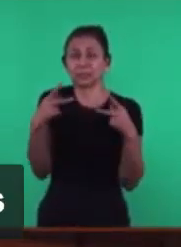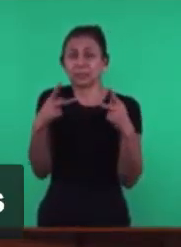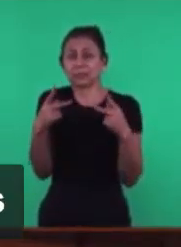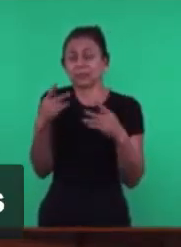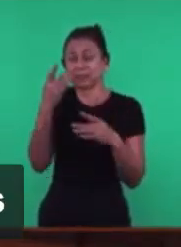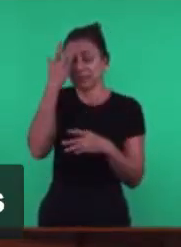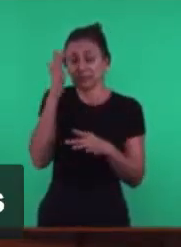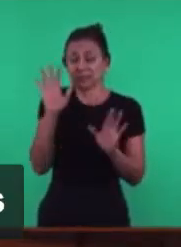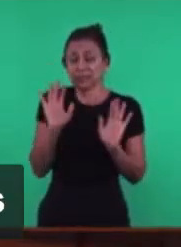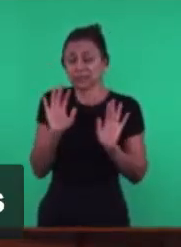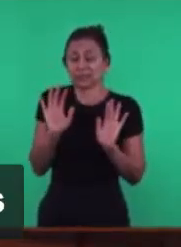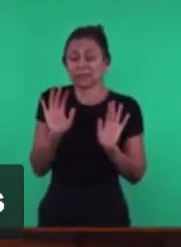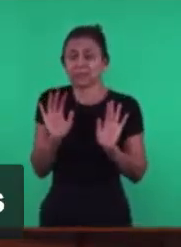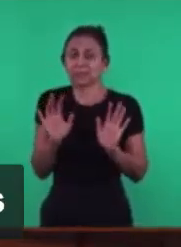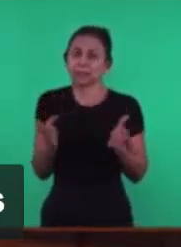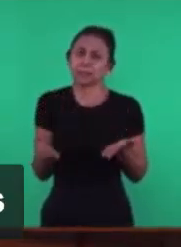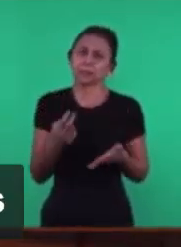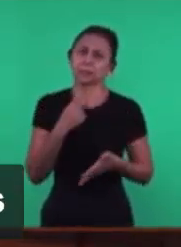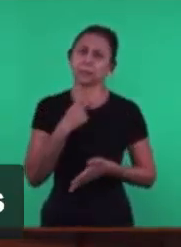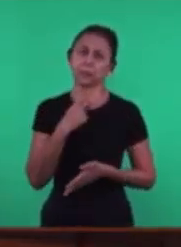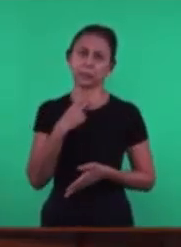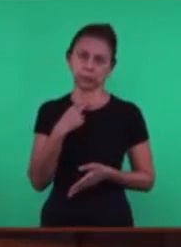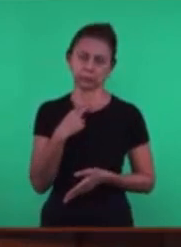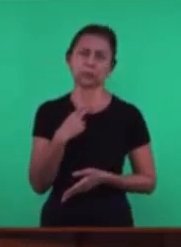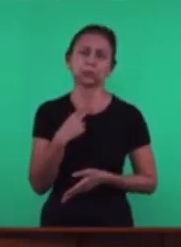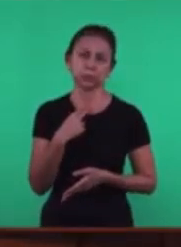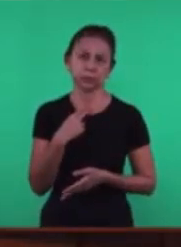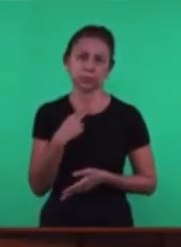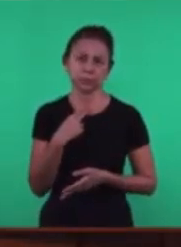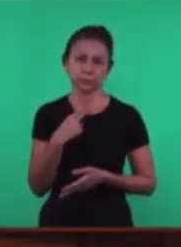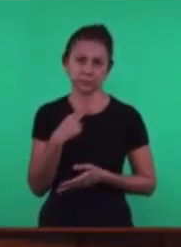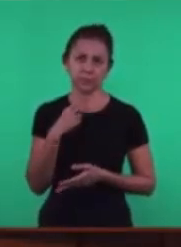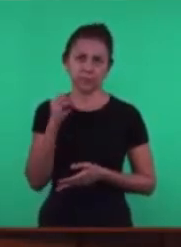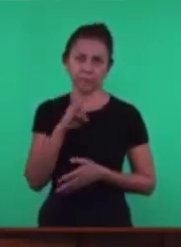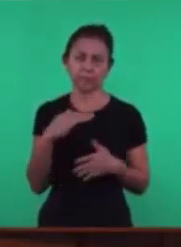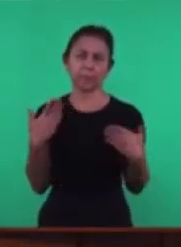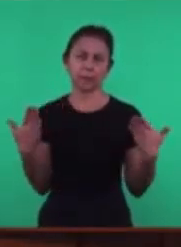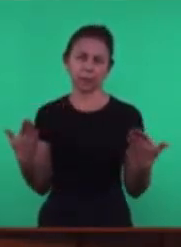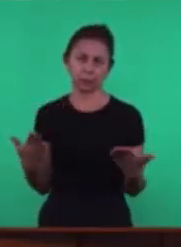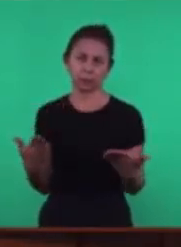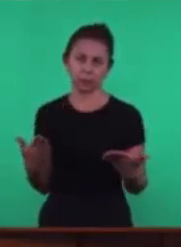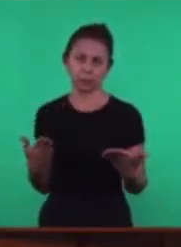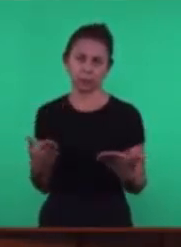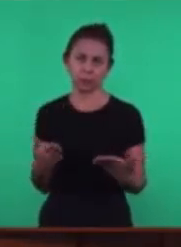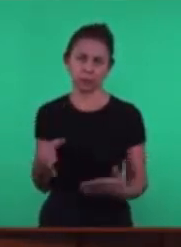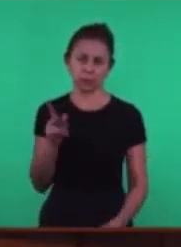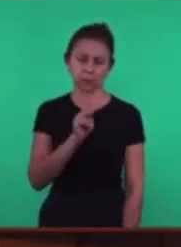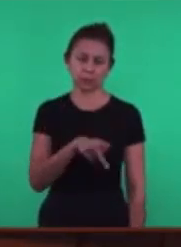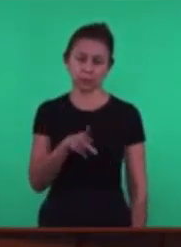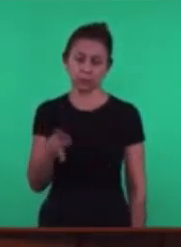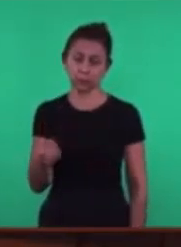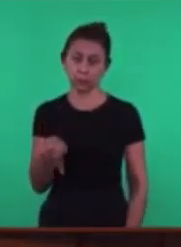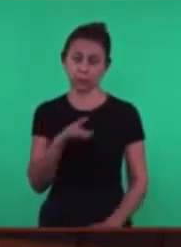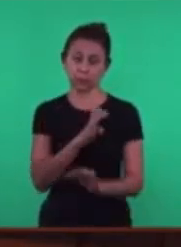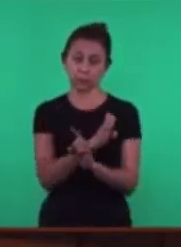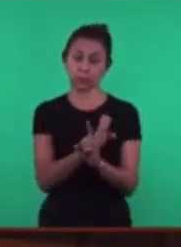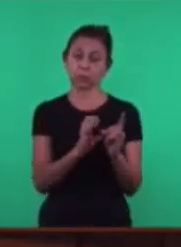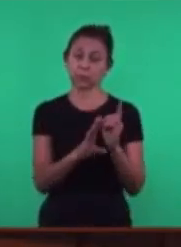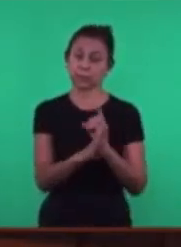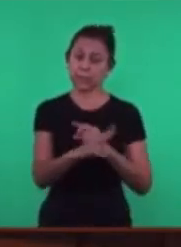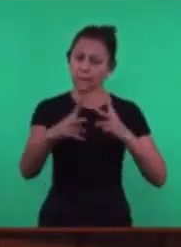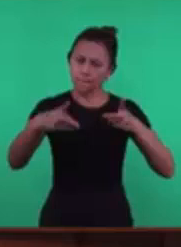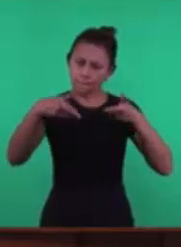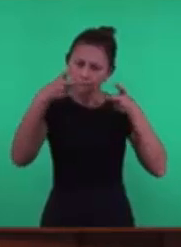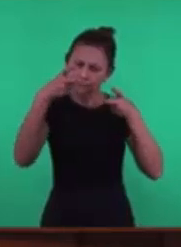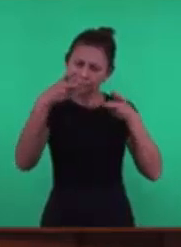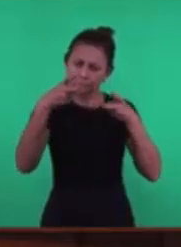E hoje Observem Se as irmãs Professores da escola Dominical Pegarem um assunto Que está sendo dado E